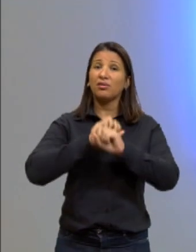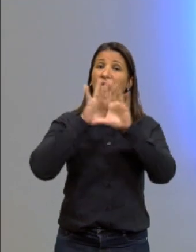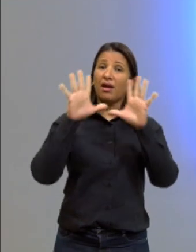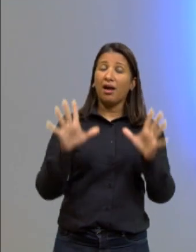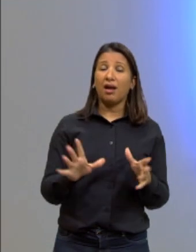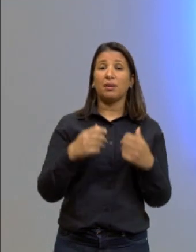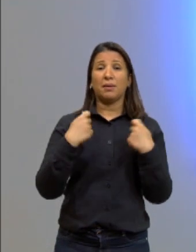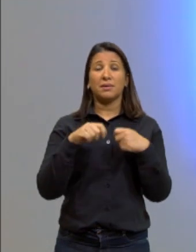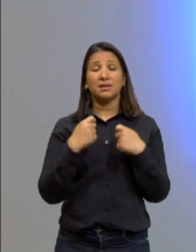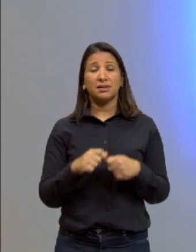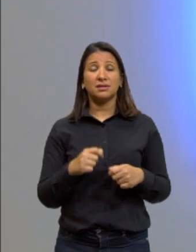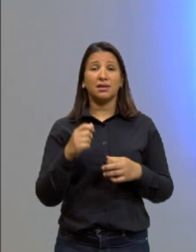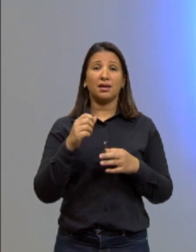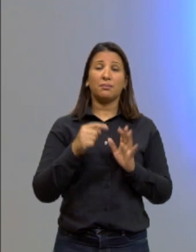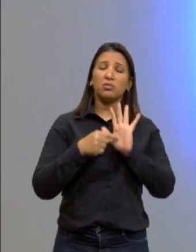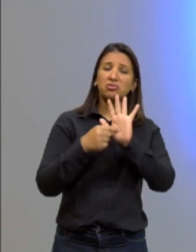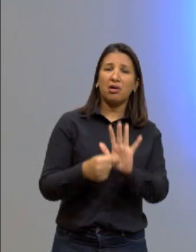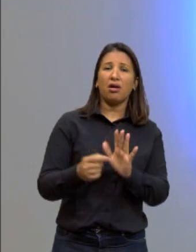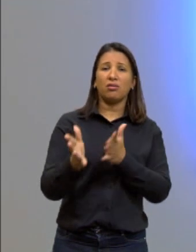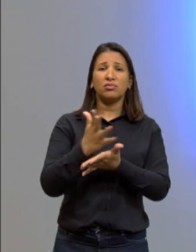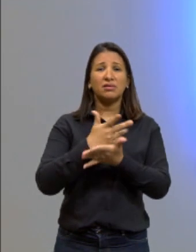teus dados também, tá bom gente?